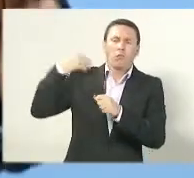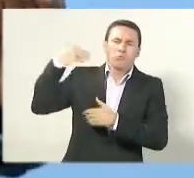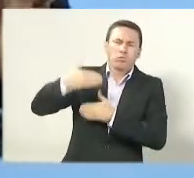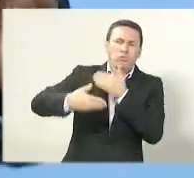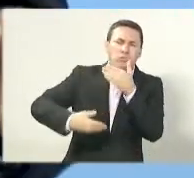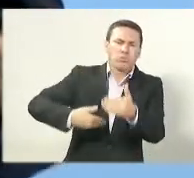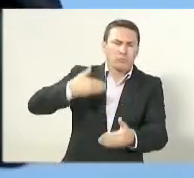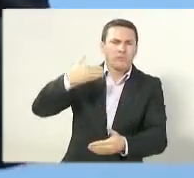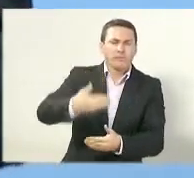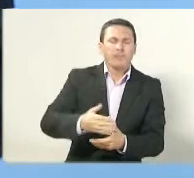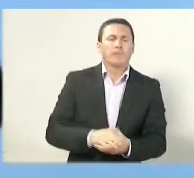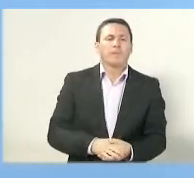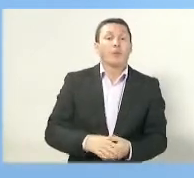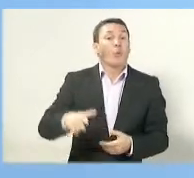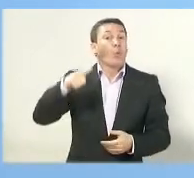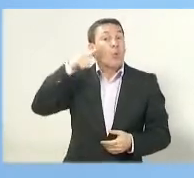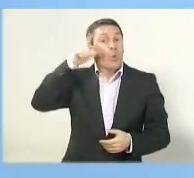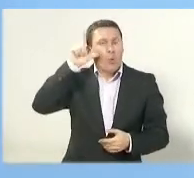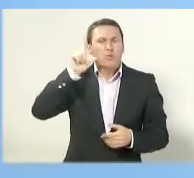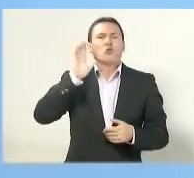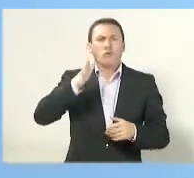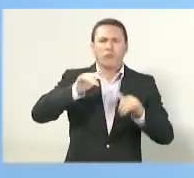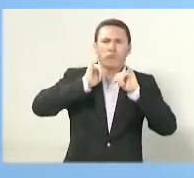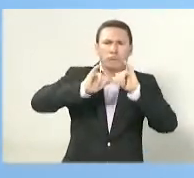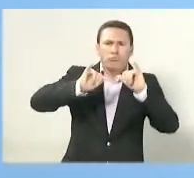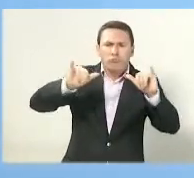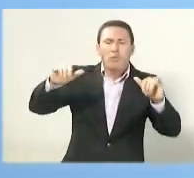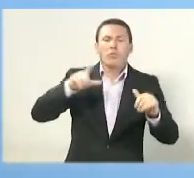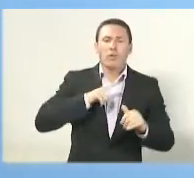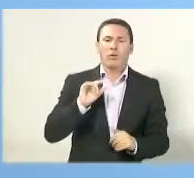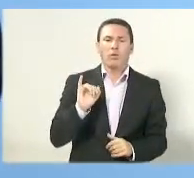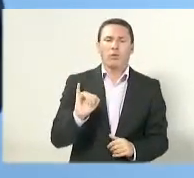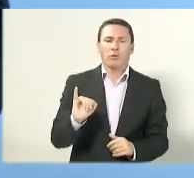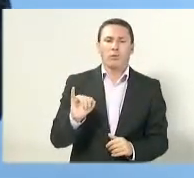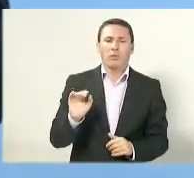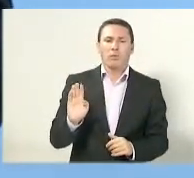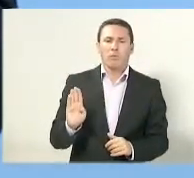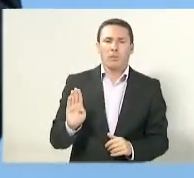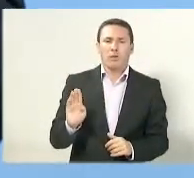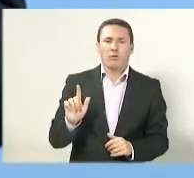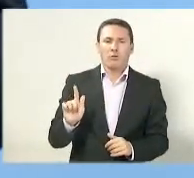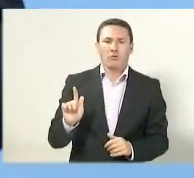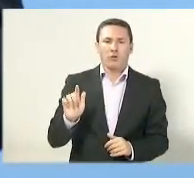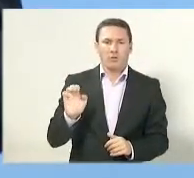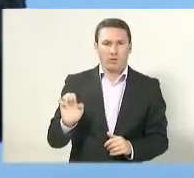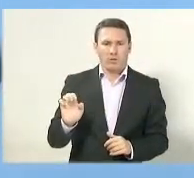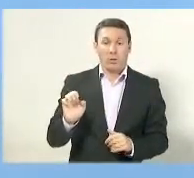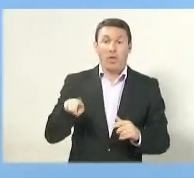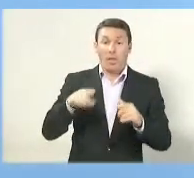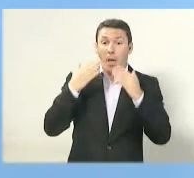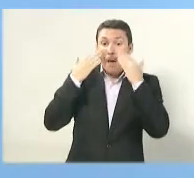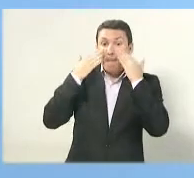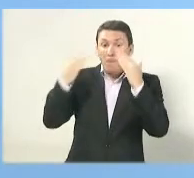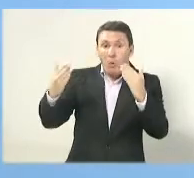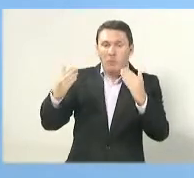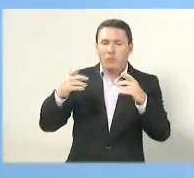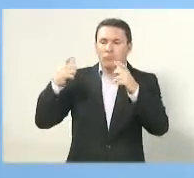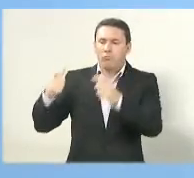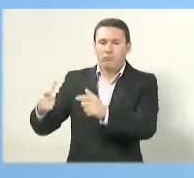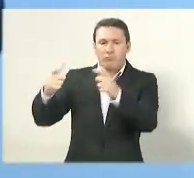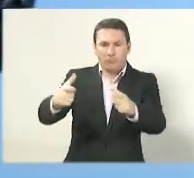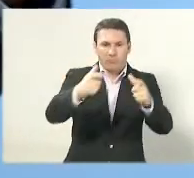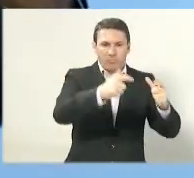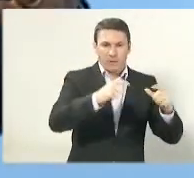da Pesquisa Nacional de Amostra por Domicílio, PNAD, que demonstra que houve uma redução da desigualdade no Espírito Santo.